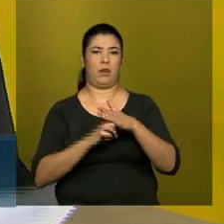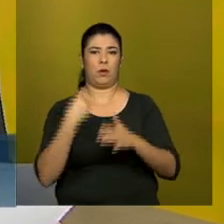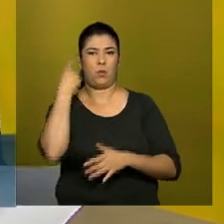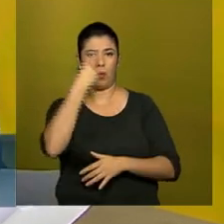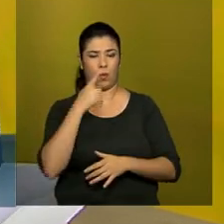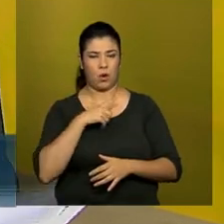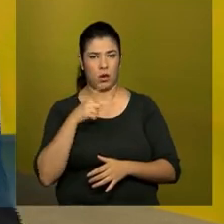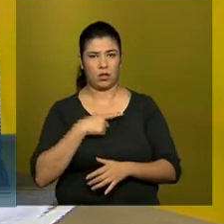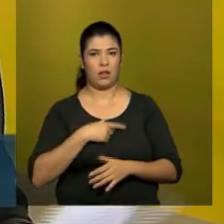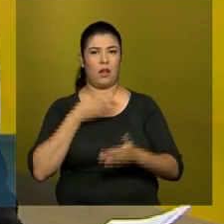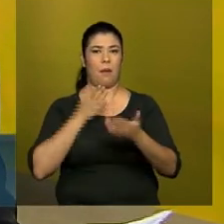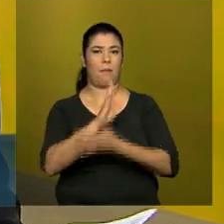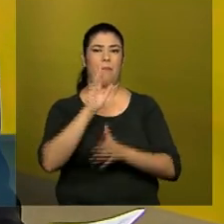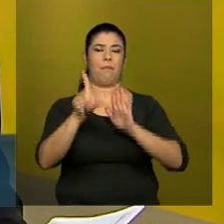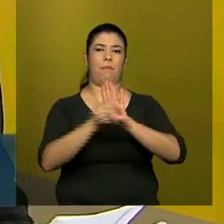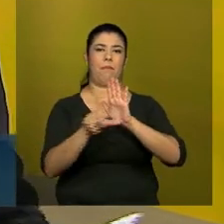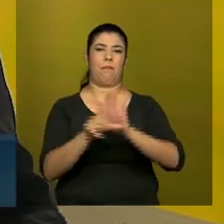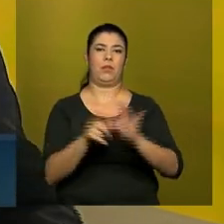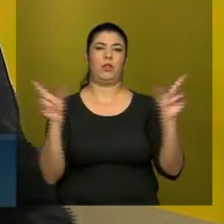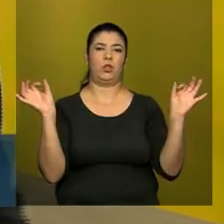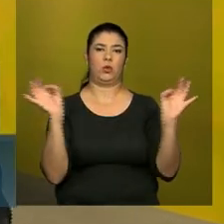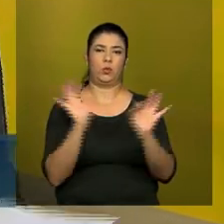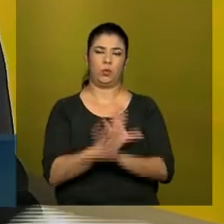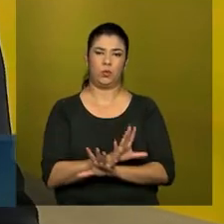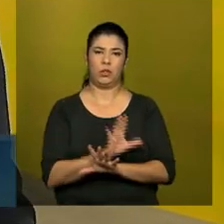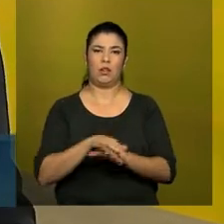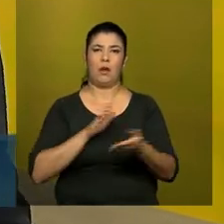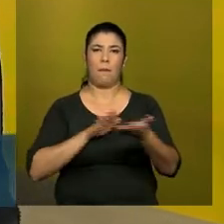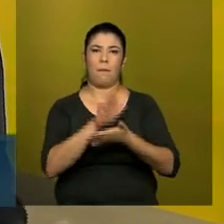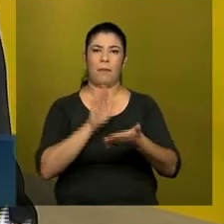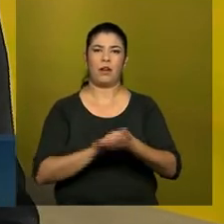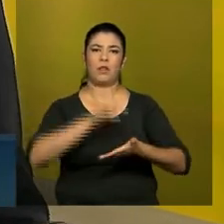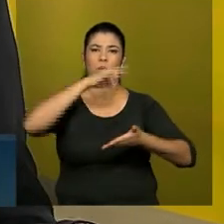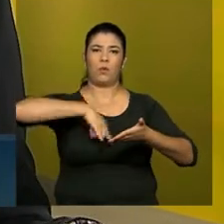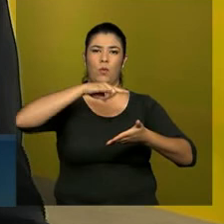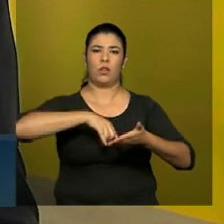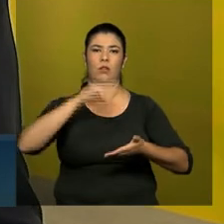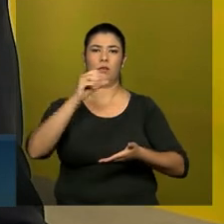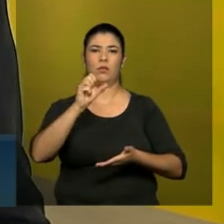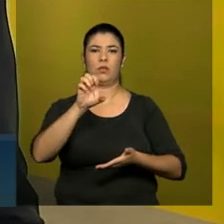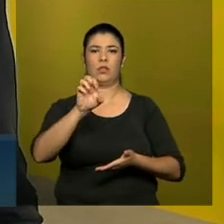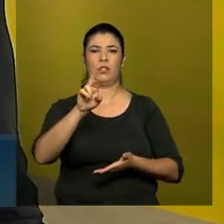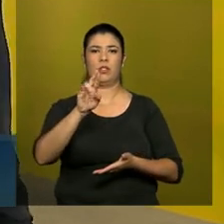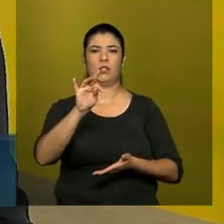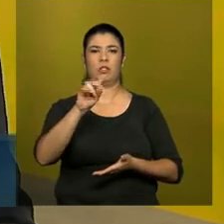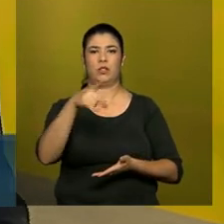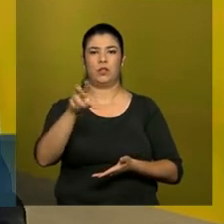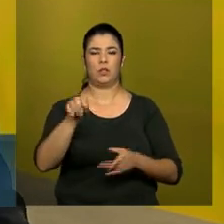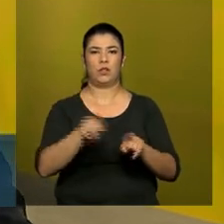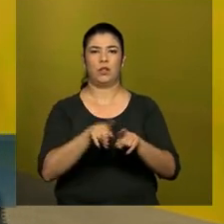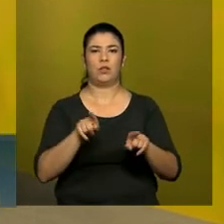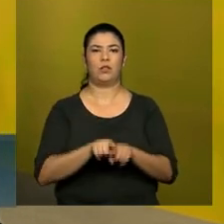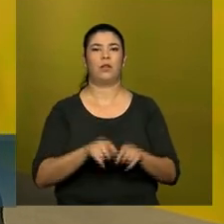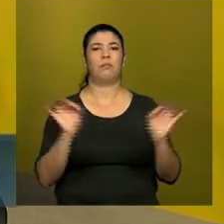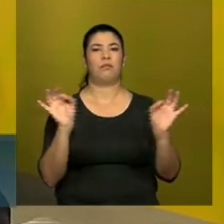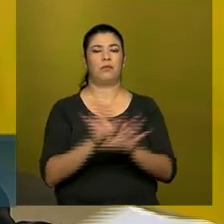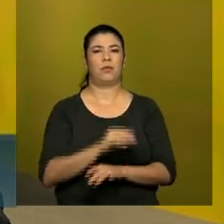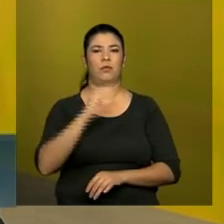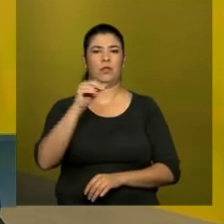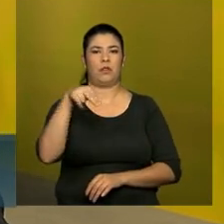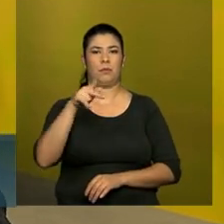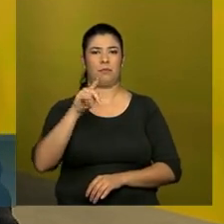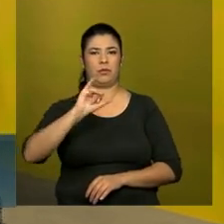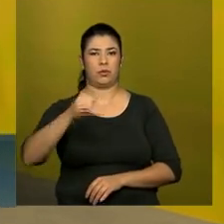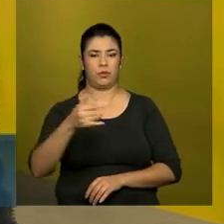aprovação de uma lei que acabou com a exigência de certidões negativas para que fosse preciso dar baixa no CNPJ. De